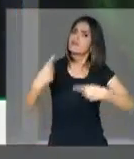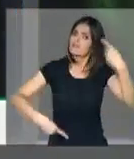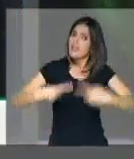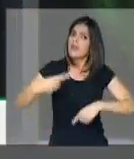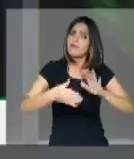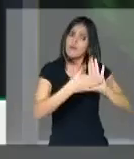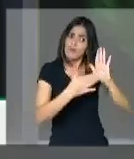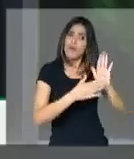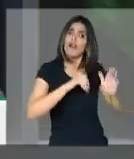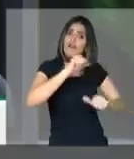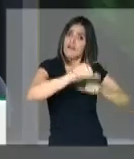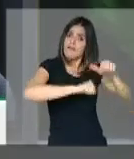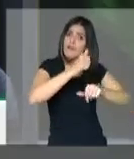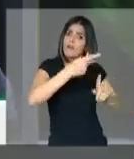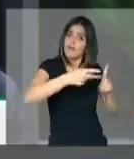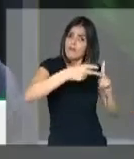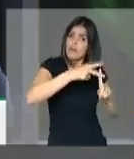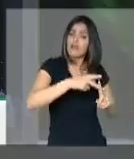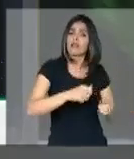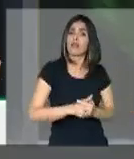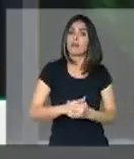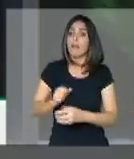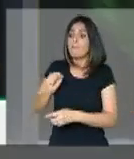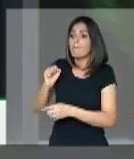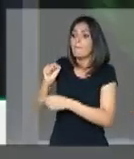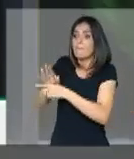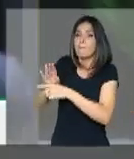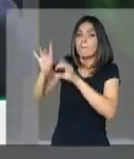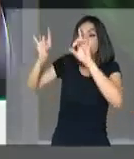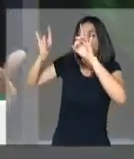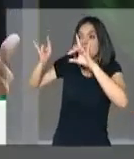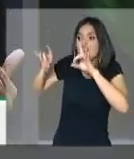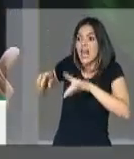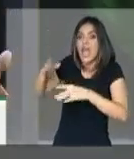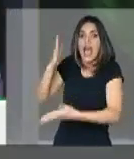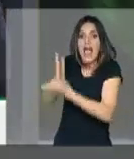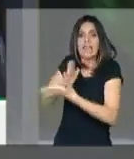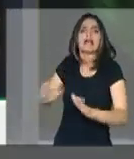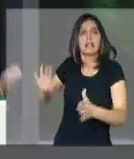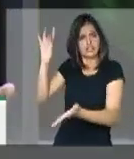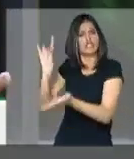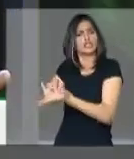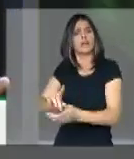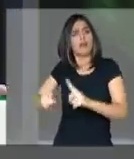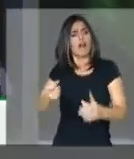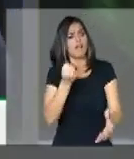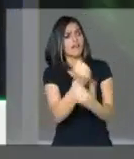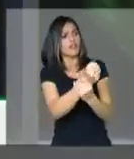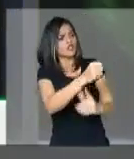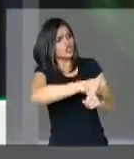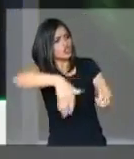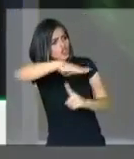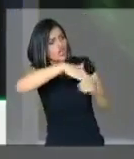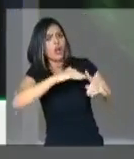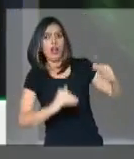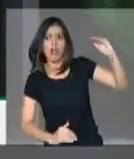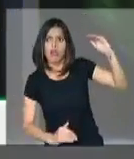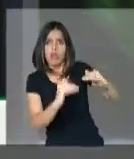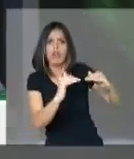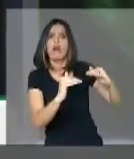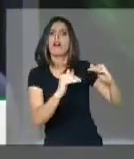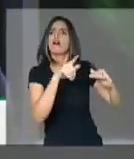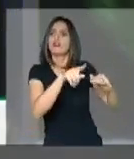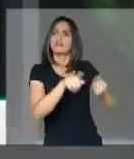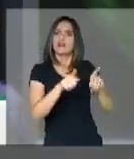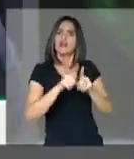Previdência que possa combater privilégios de verdade, mas que garanta o caráter social da Previdência, que combata a desigualdade